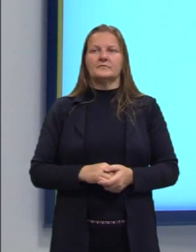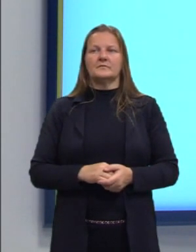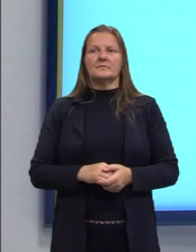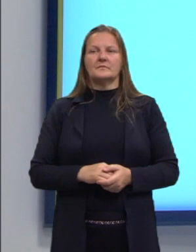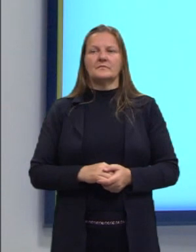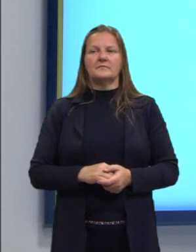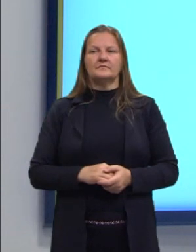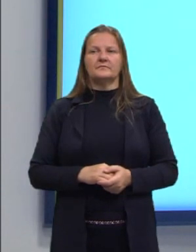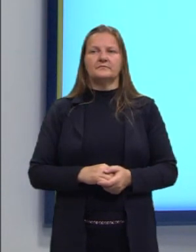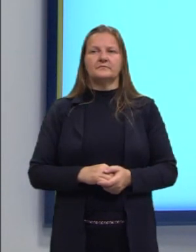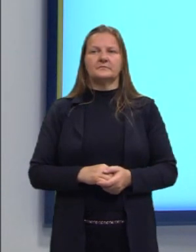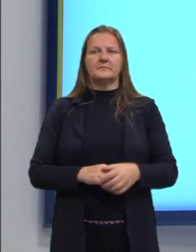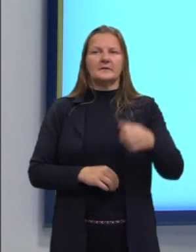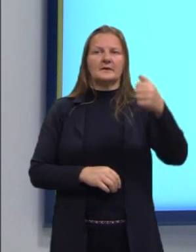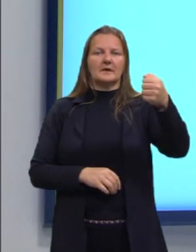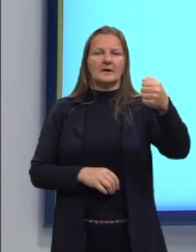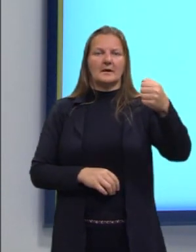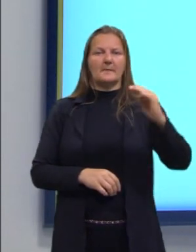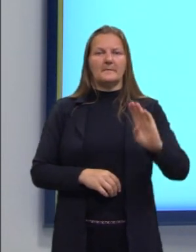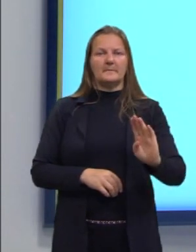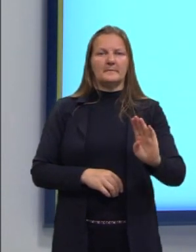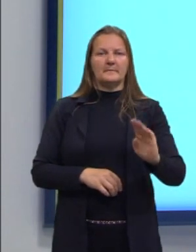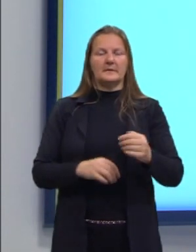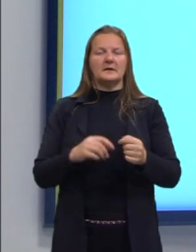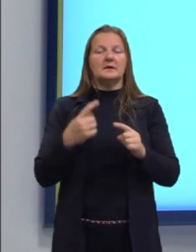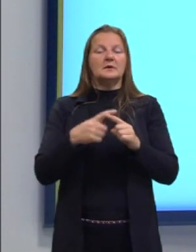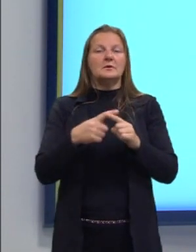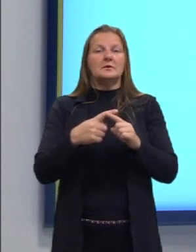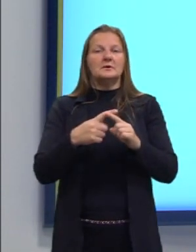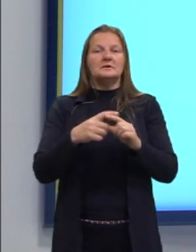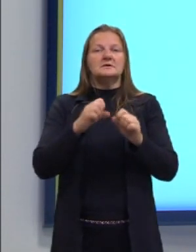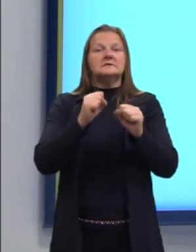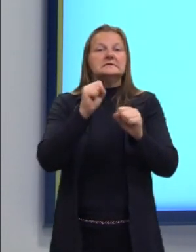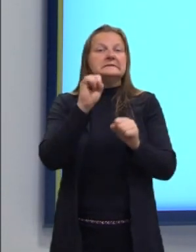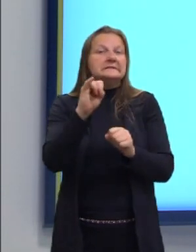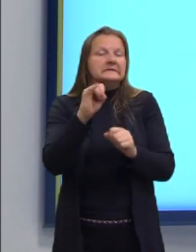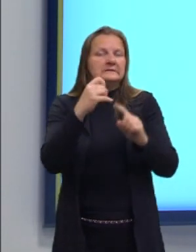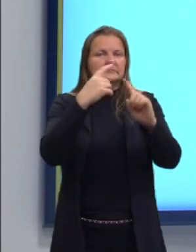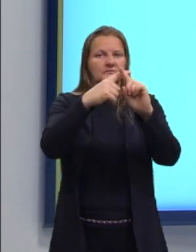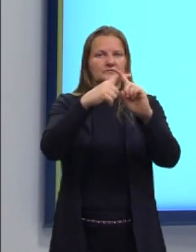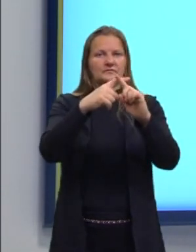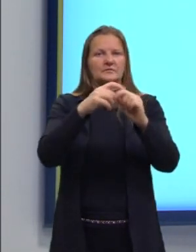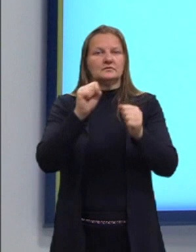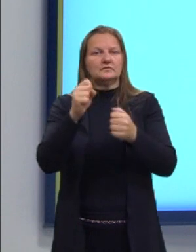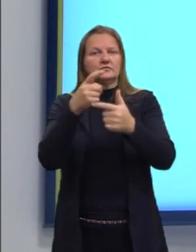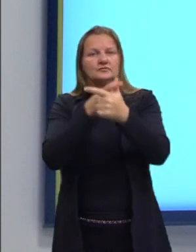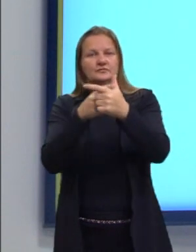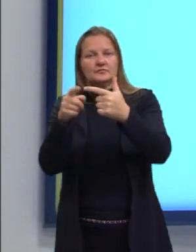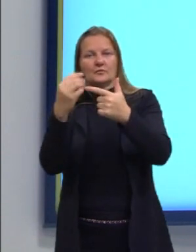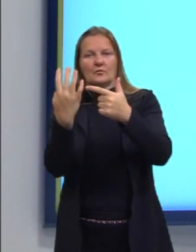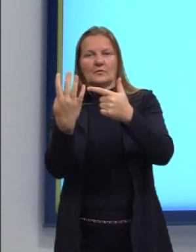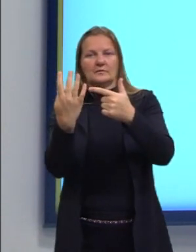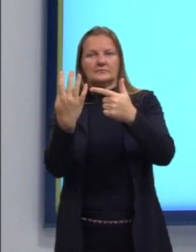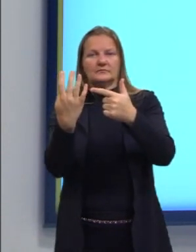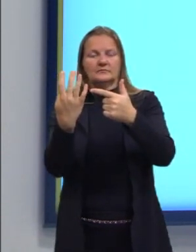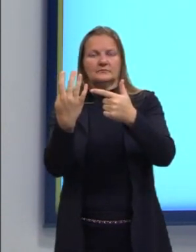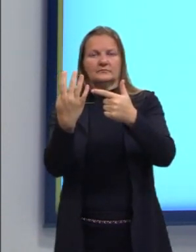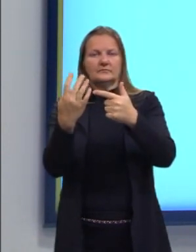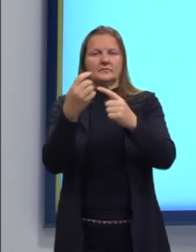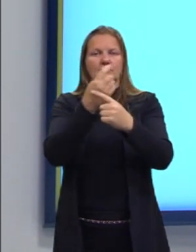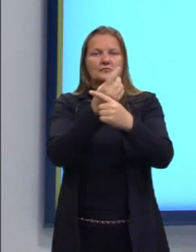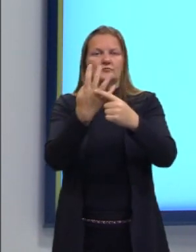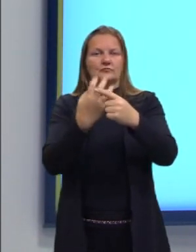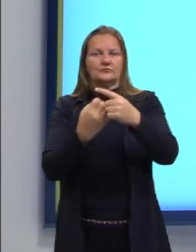ele assim, tá? Porque se o 4, que está multiplicando, né? Nós fôssemos dividir por 4, voltaria a ter uma fração.